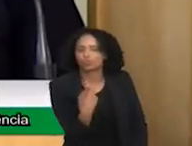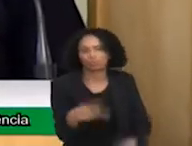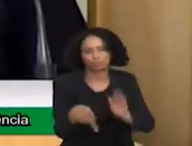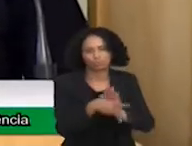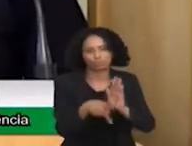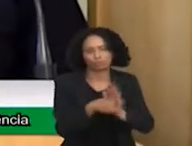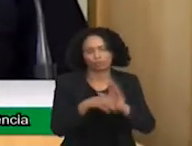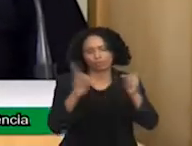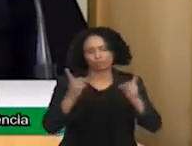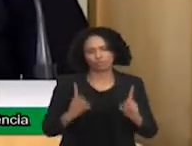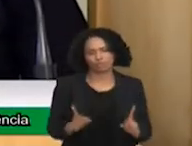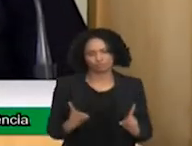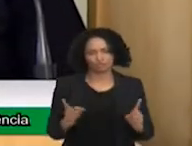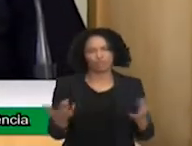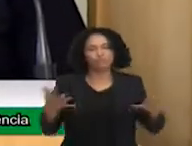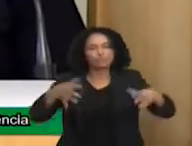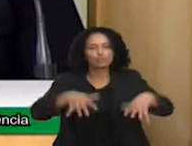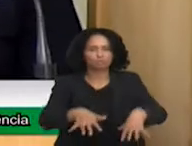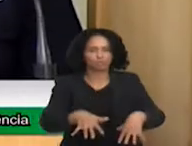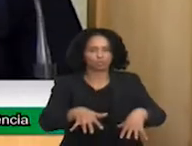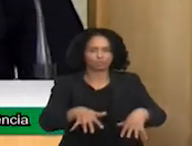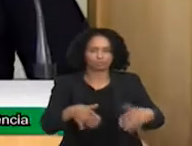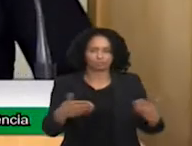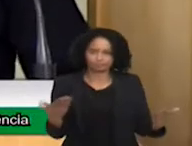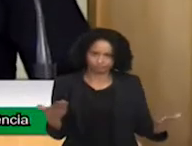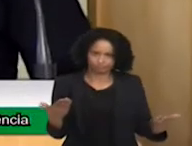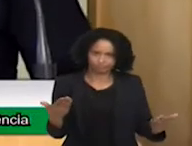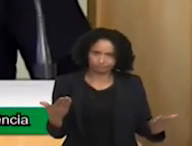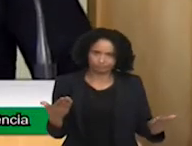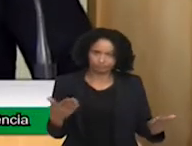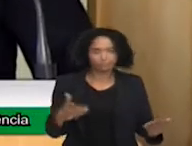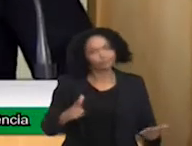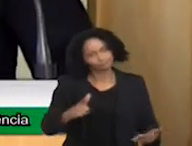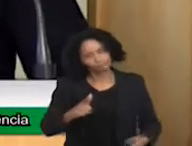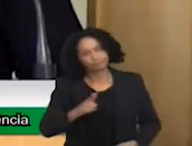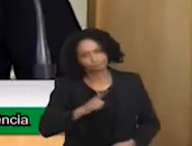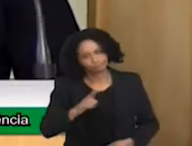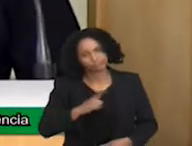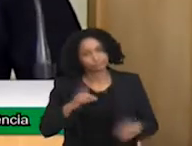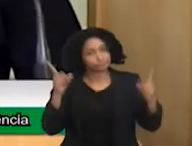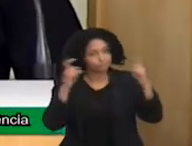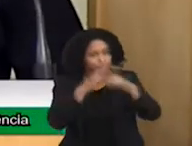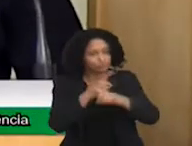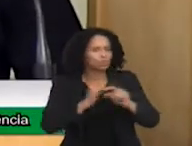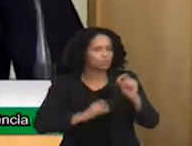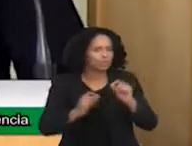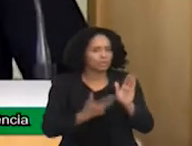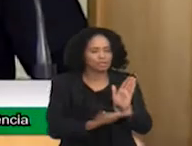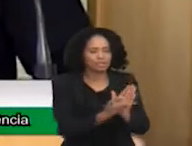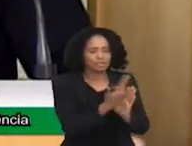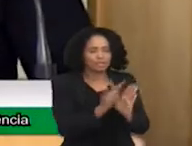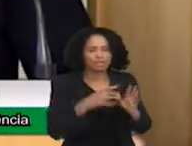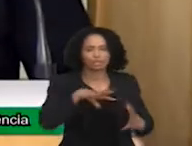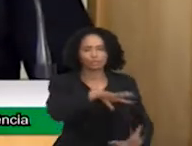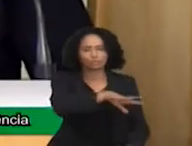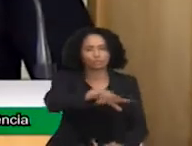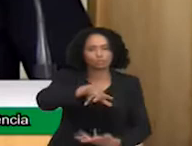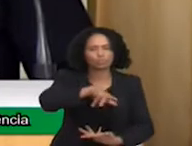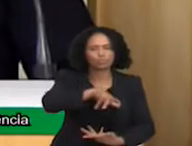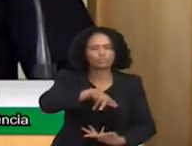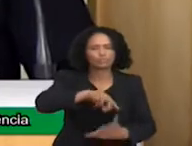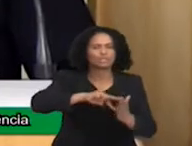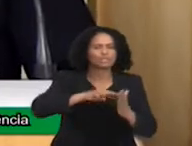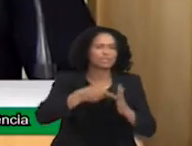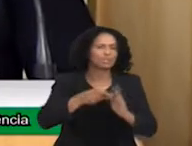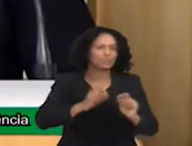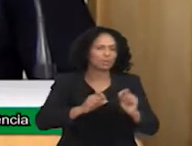construção. de ideias para chegar no modelo biopsicossocial. O desenho universal, gente, ele não é feito na